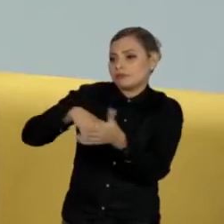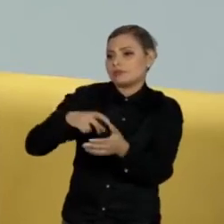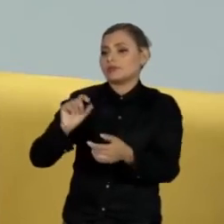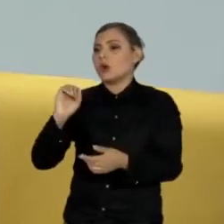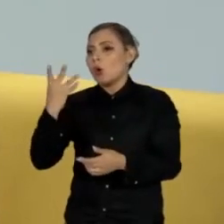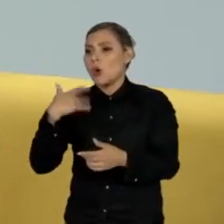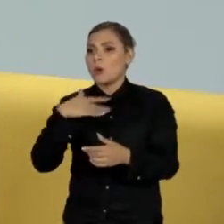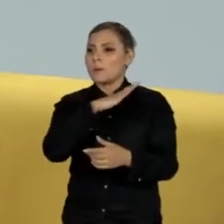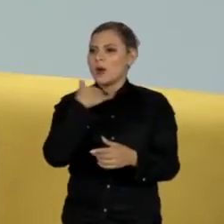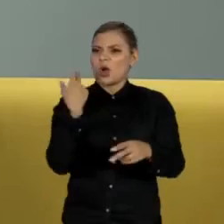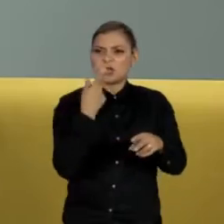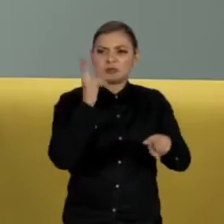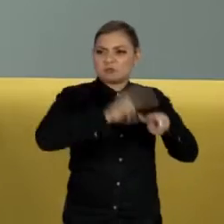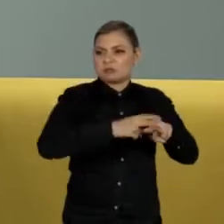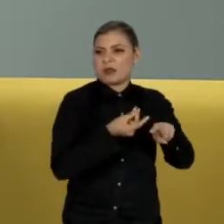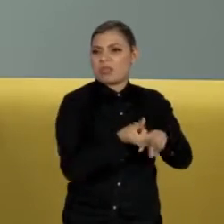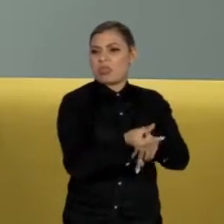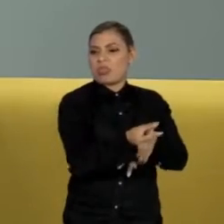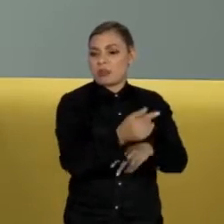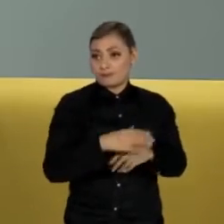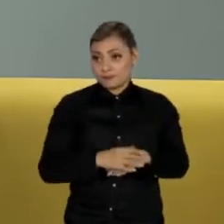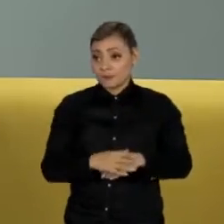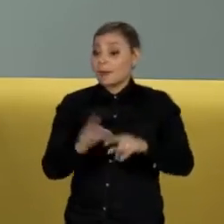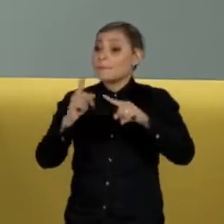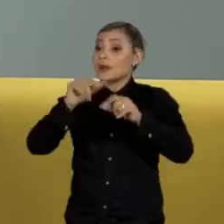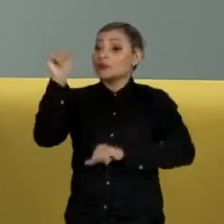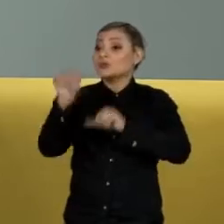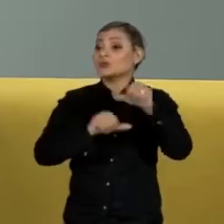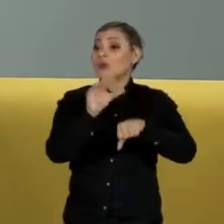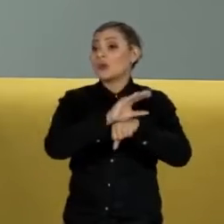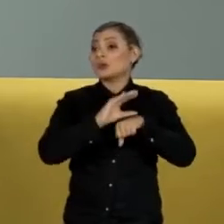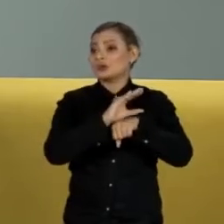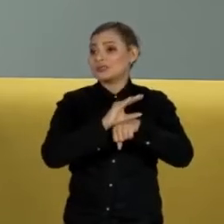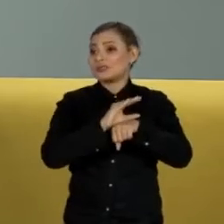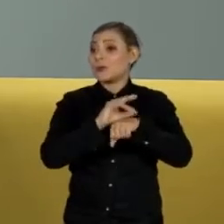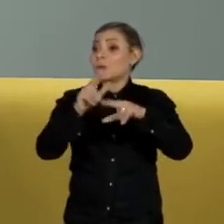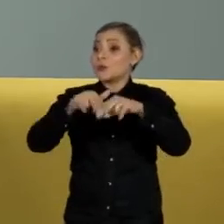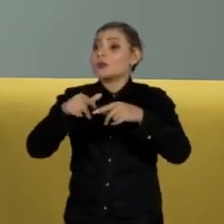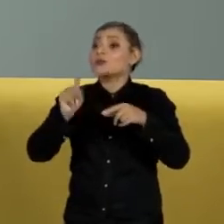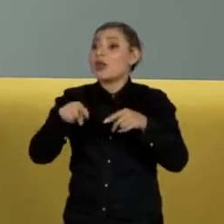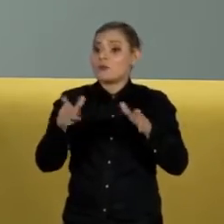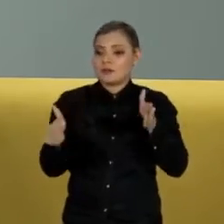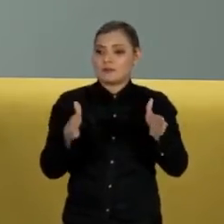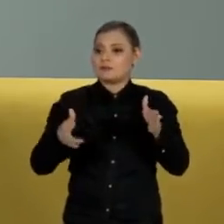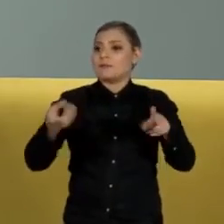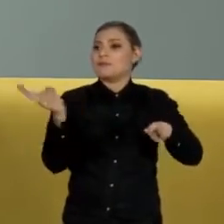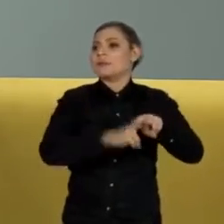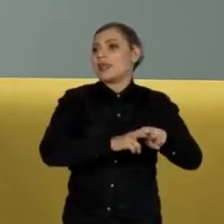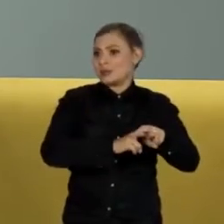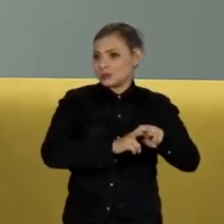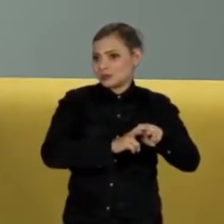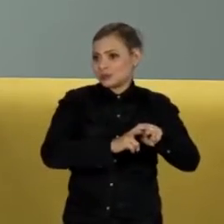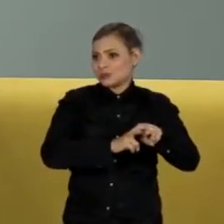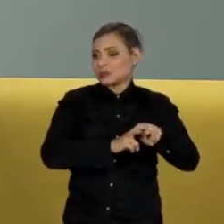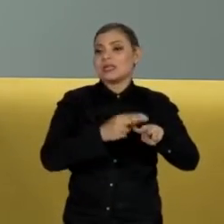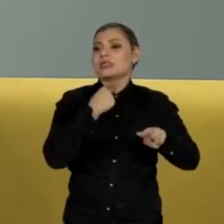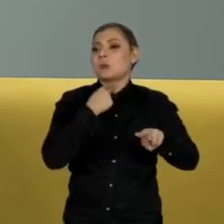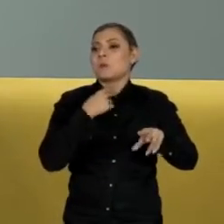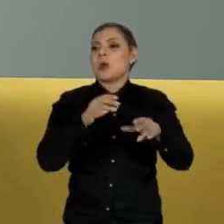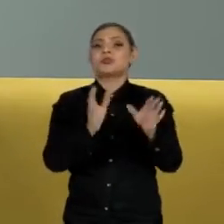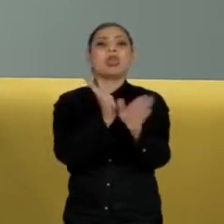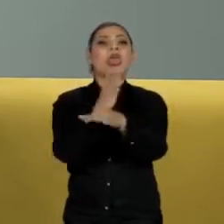E com a evolução, a prisão vira pena. Pena de privação de